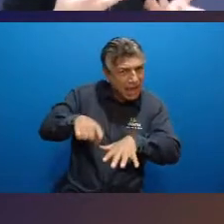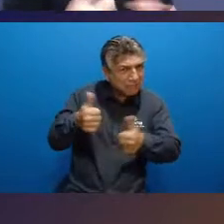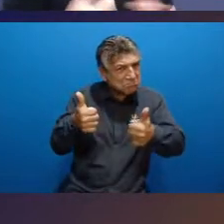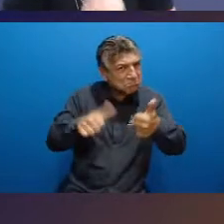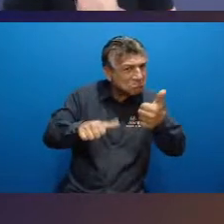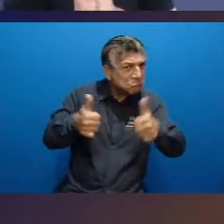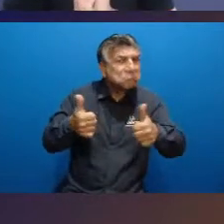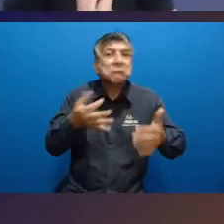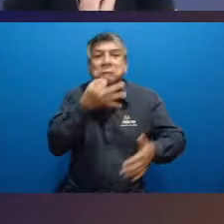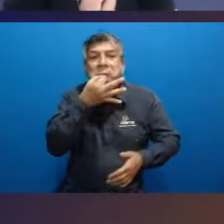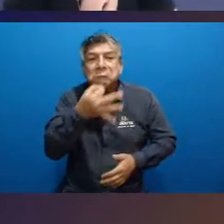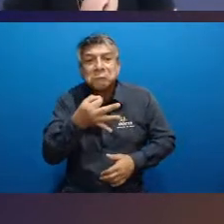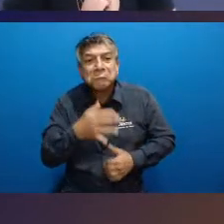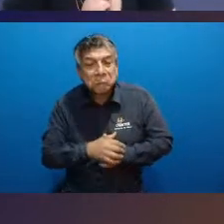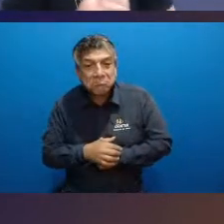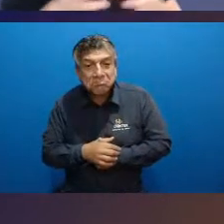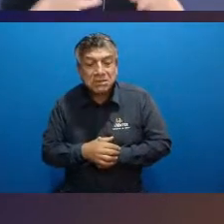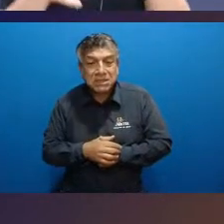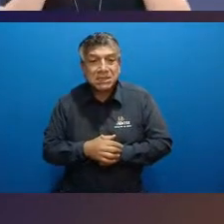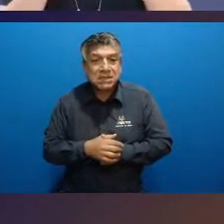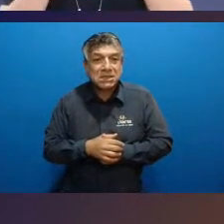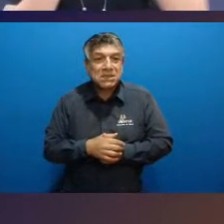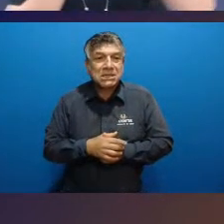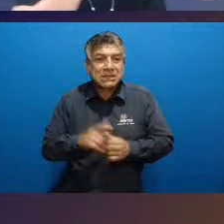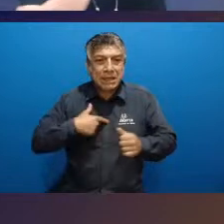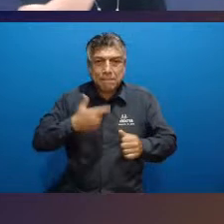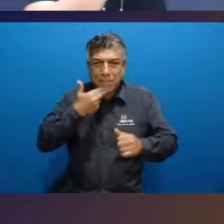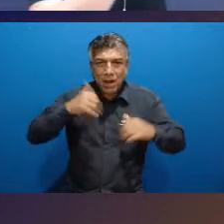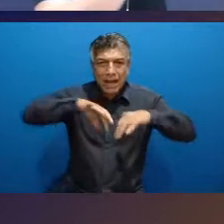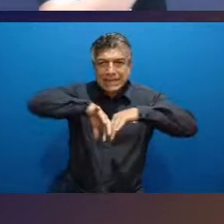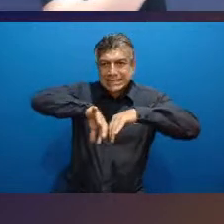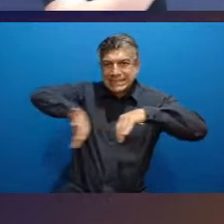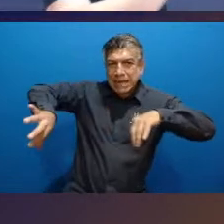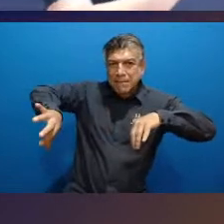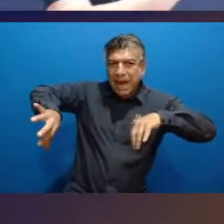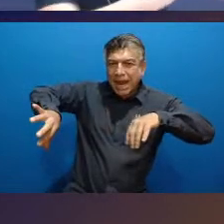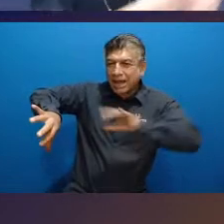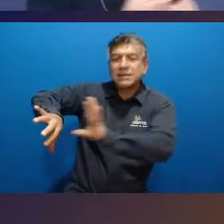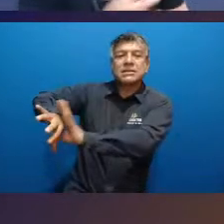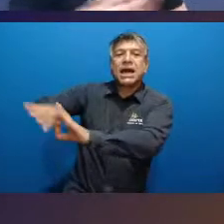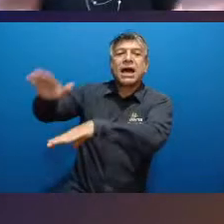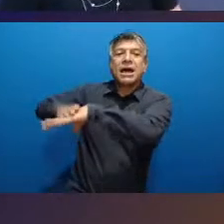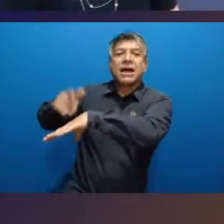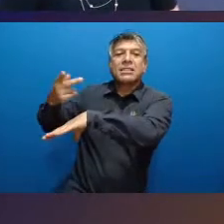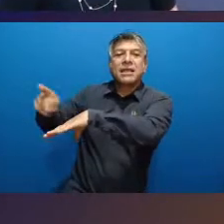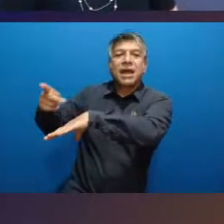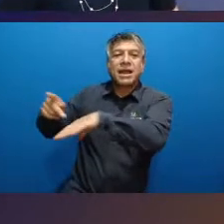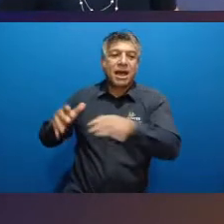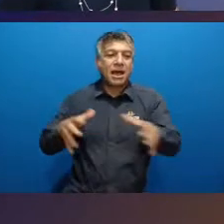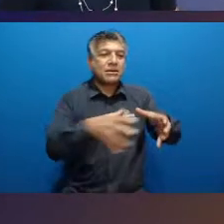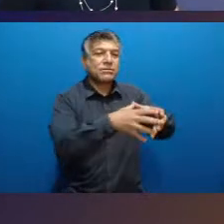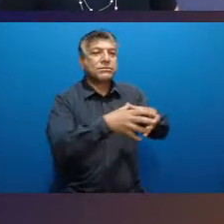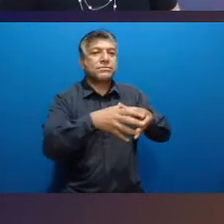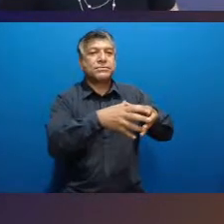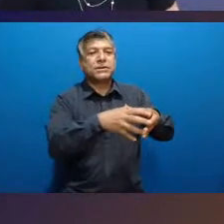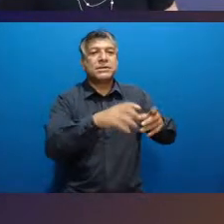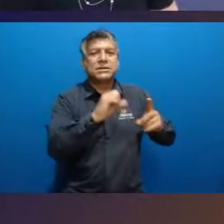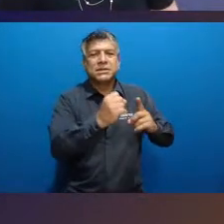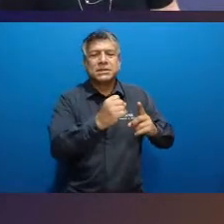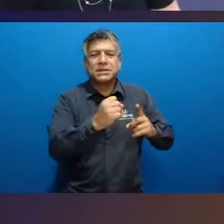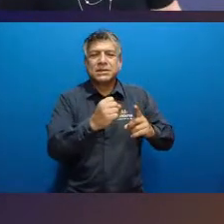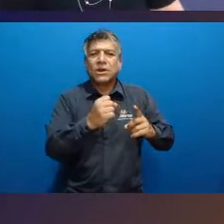Será que a gente segregar esse público num espaço físico é a melhor